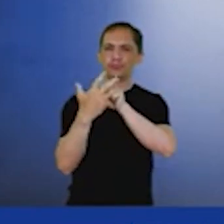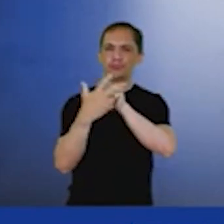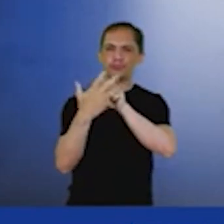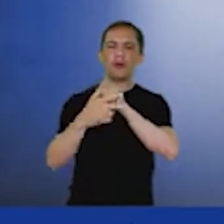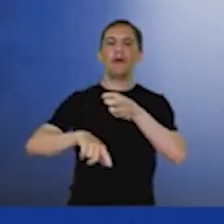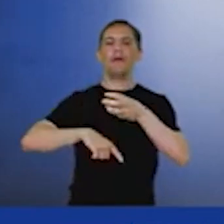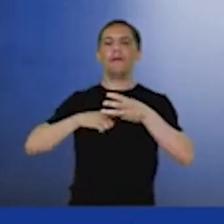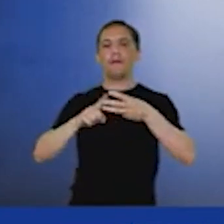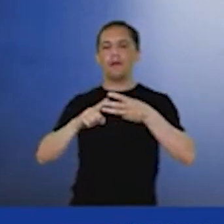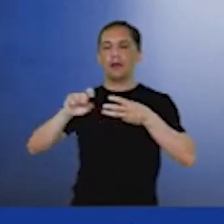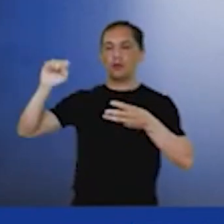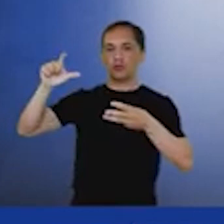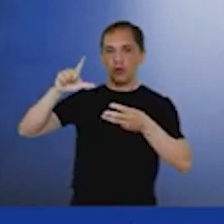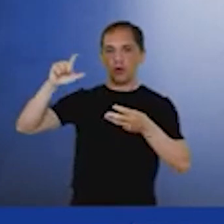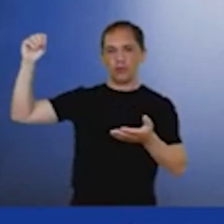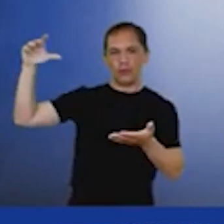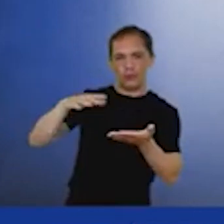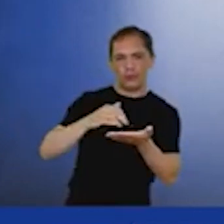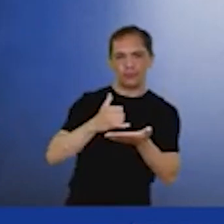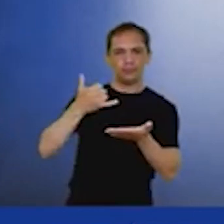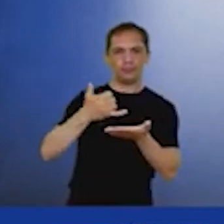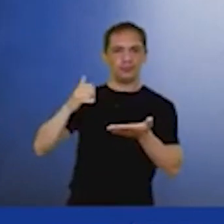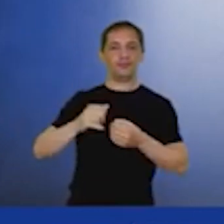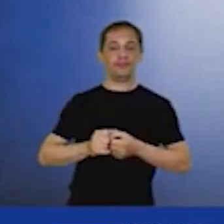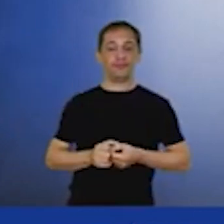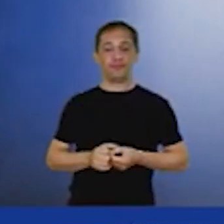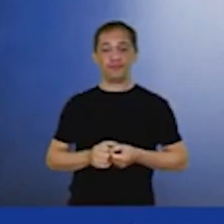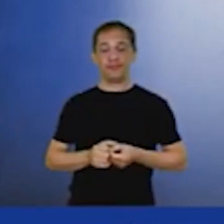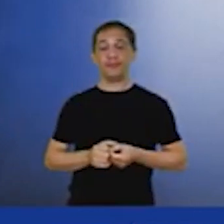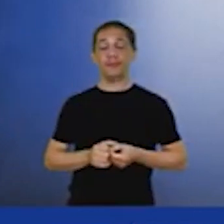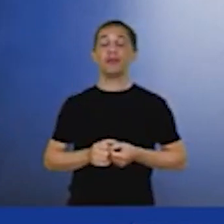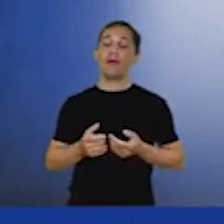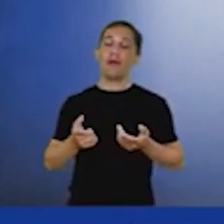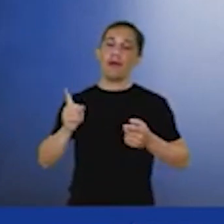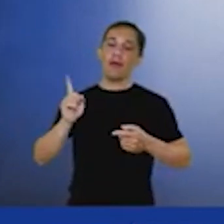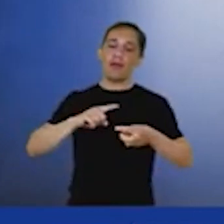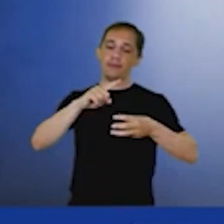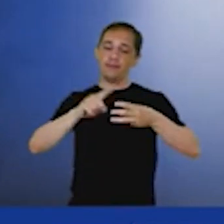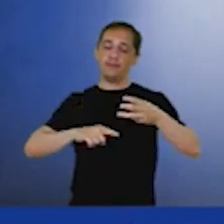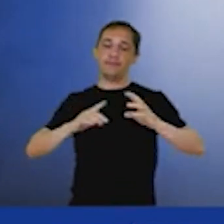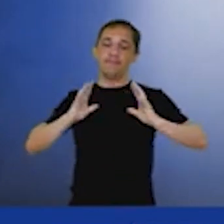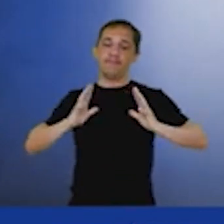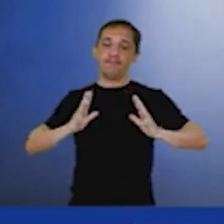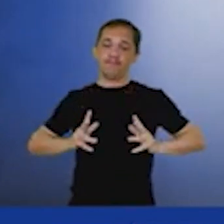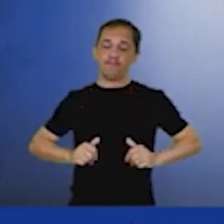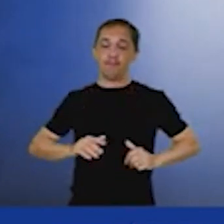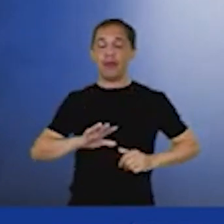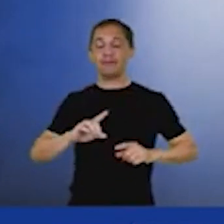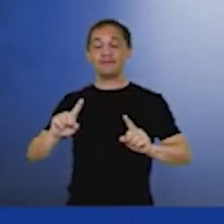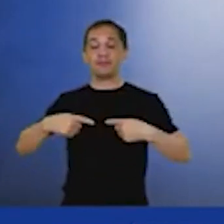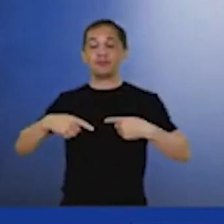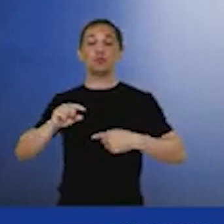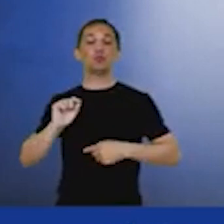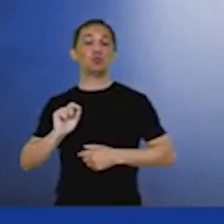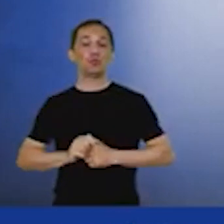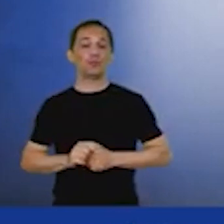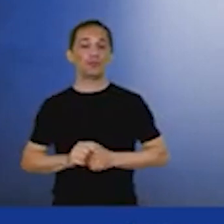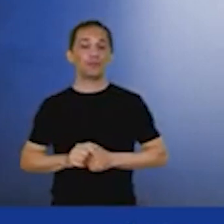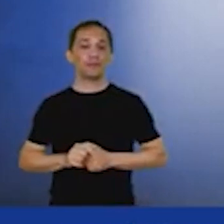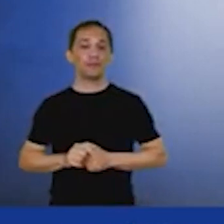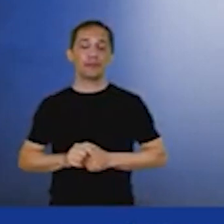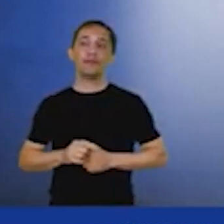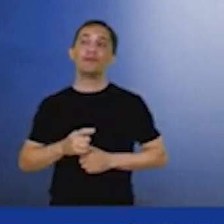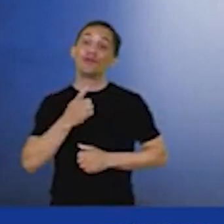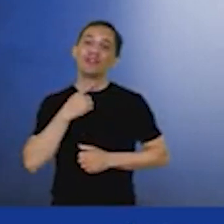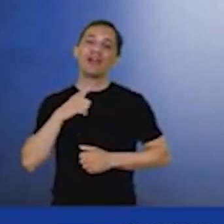85% renovável. É uma matriz muito limpa. Surge um desafio, que a gente gosta de apertar o botão e a luz